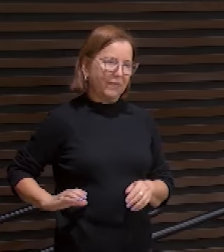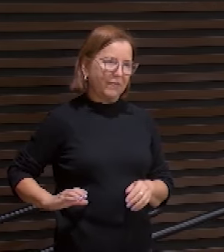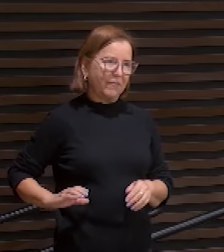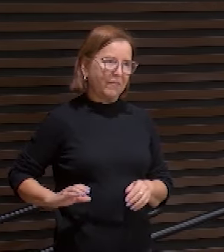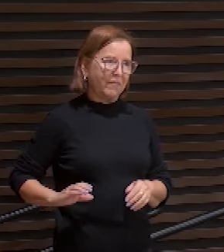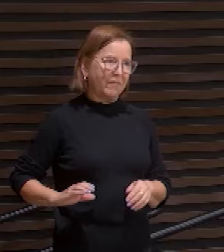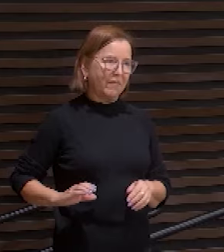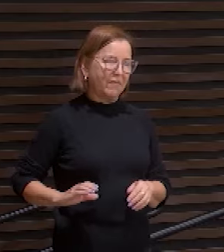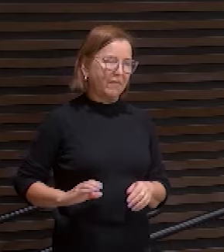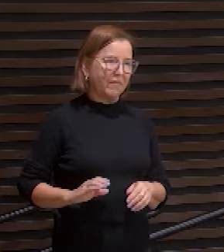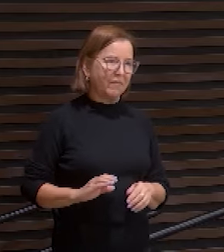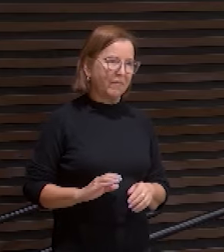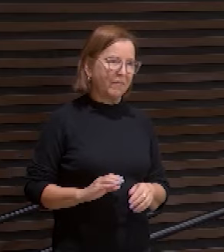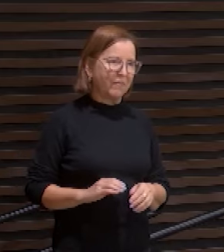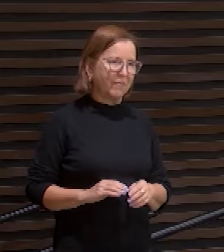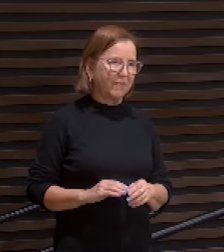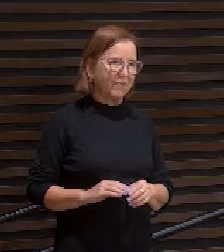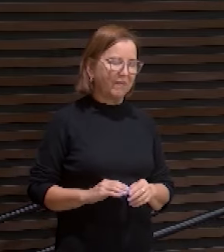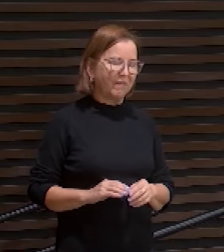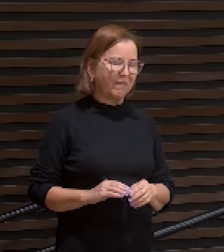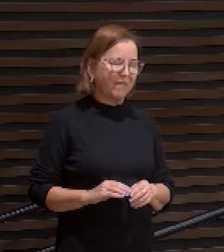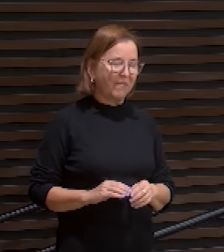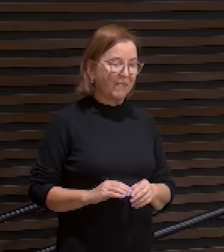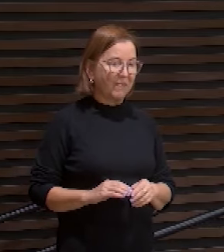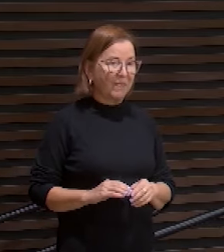é o ápice da glória de Deus